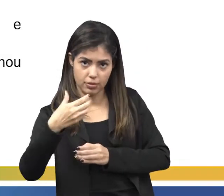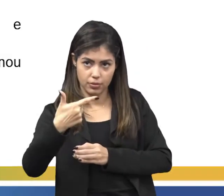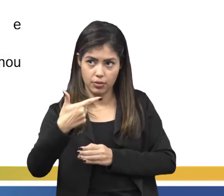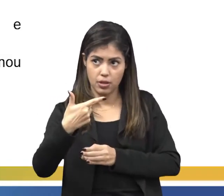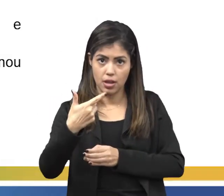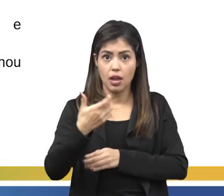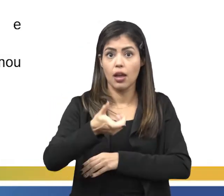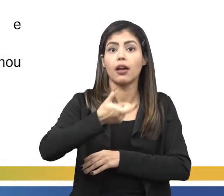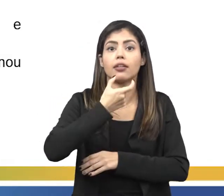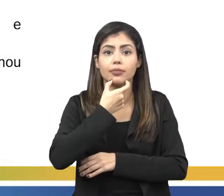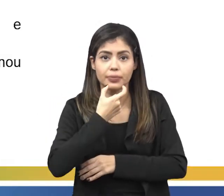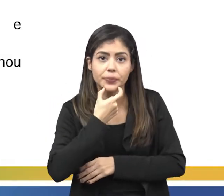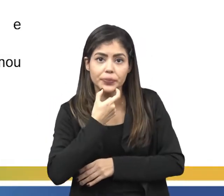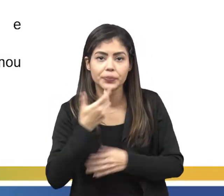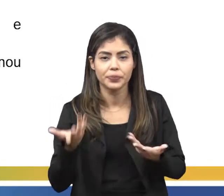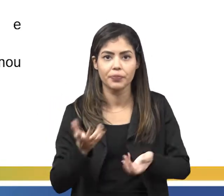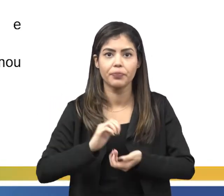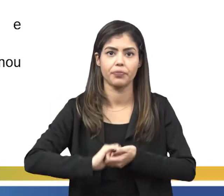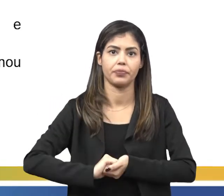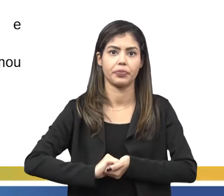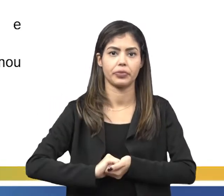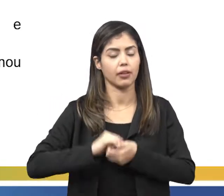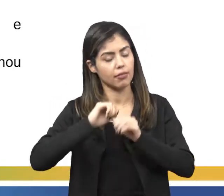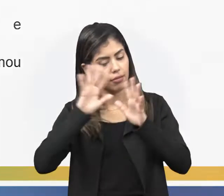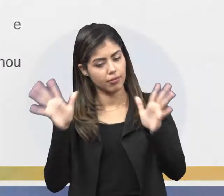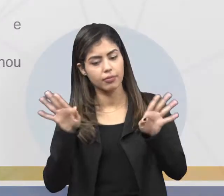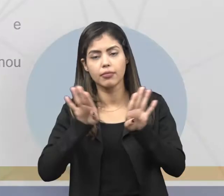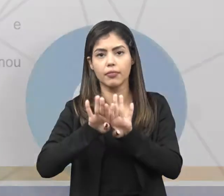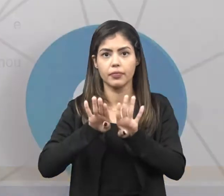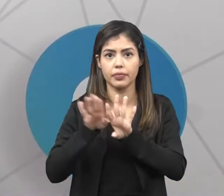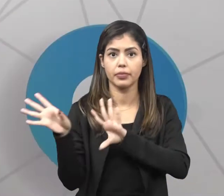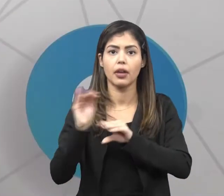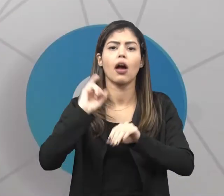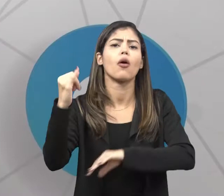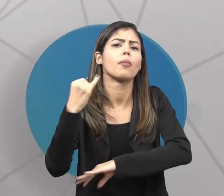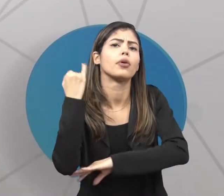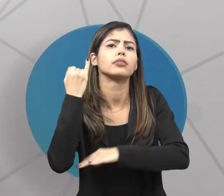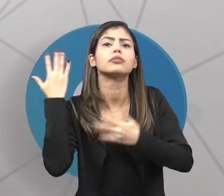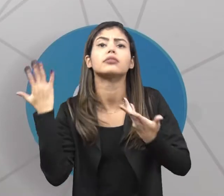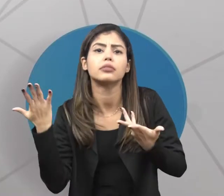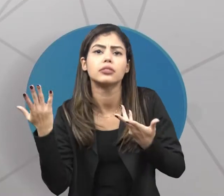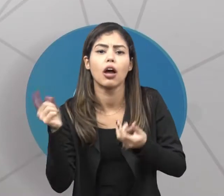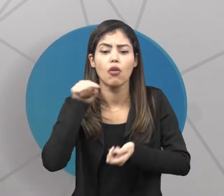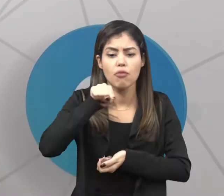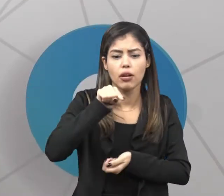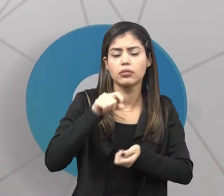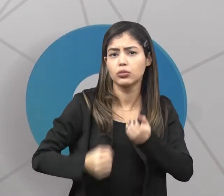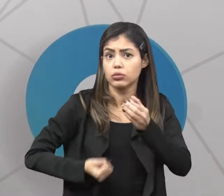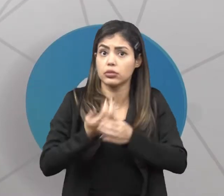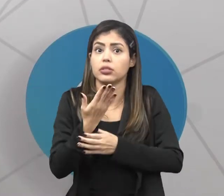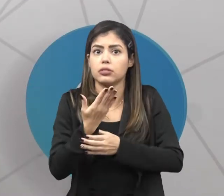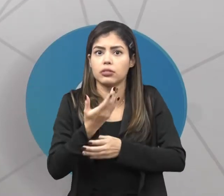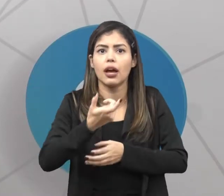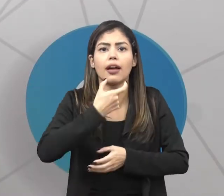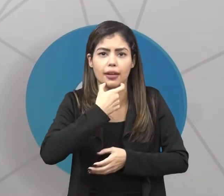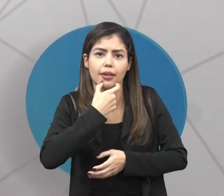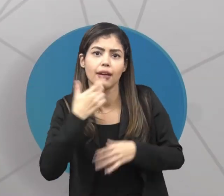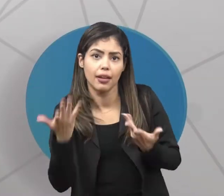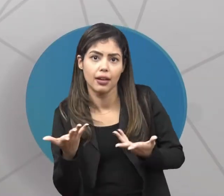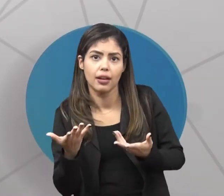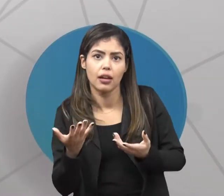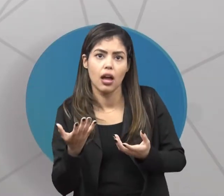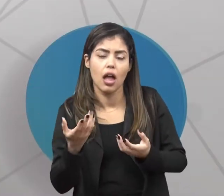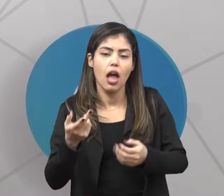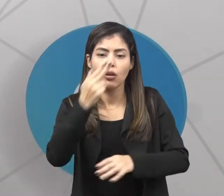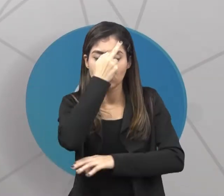Inglaterra, e claro que qual a importância e o fato de ele ter nascido na Inglaterra? O contexto histórico